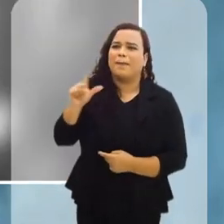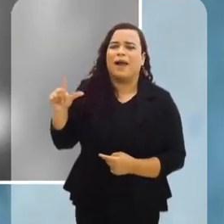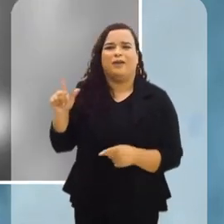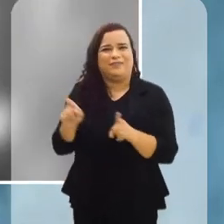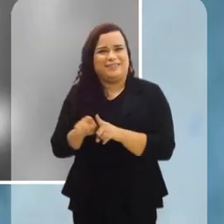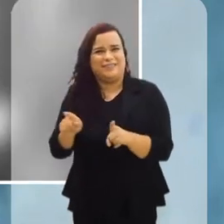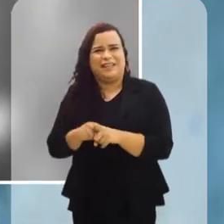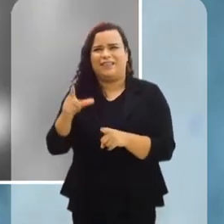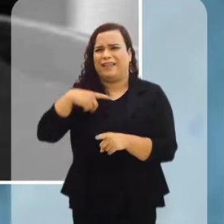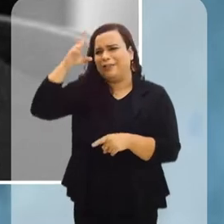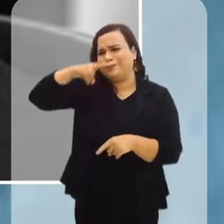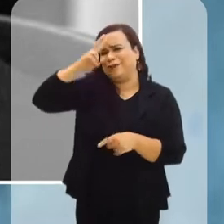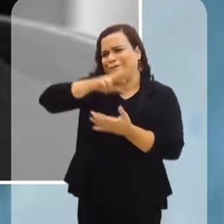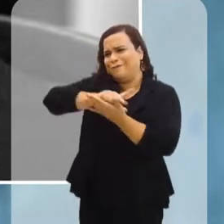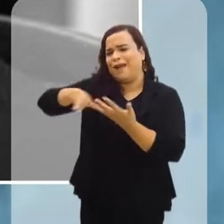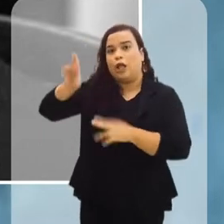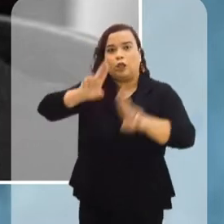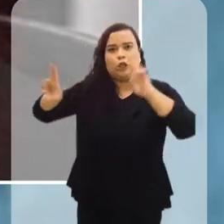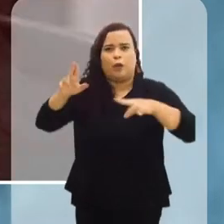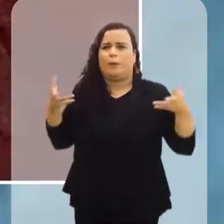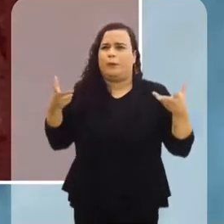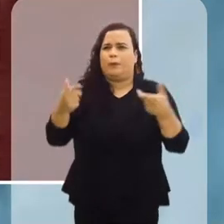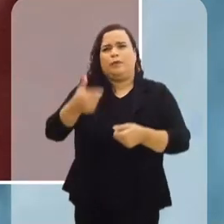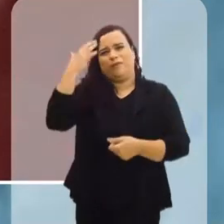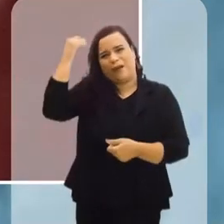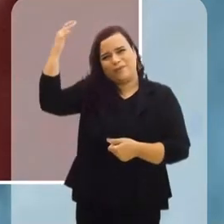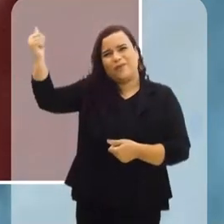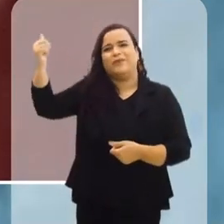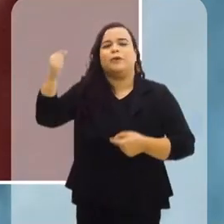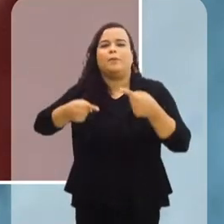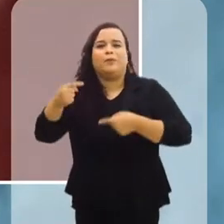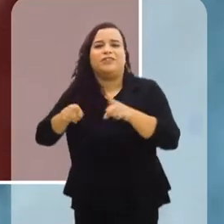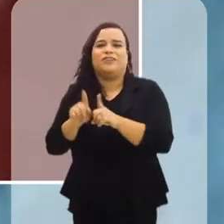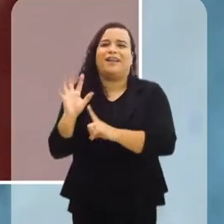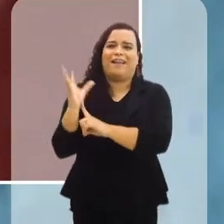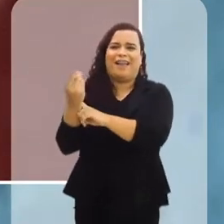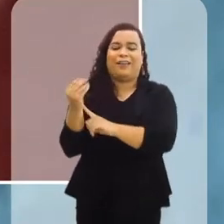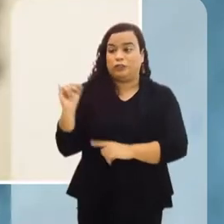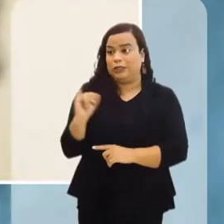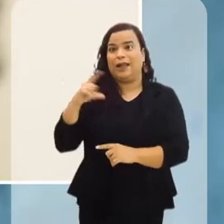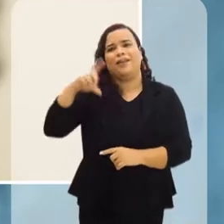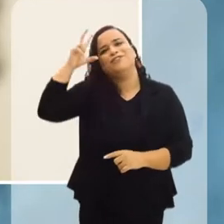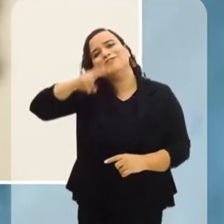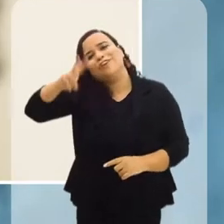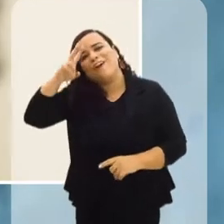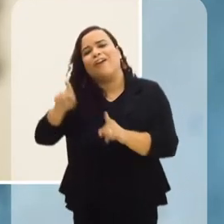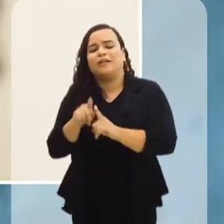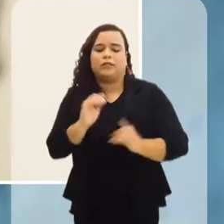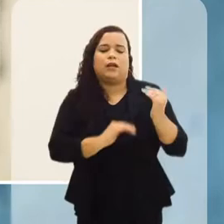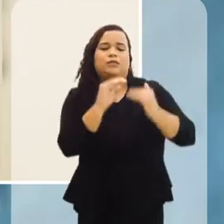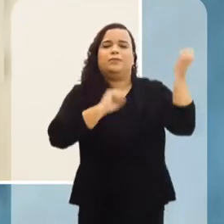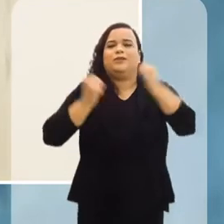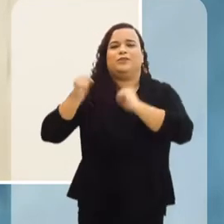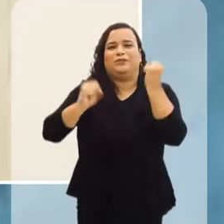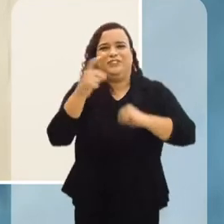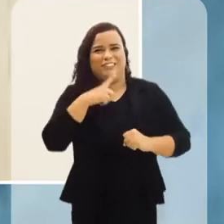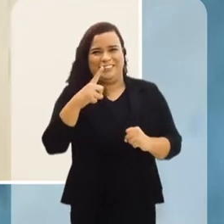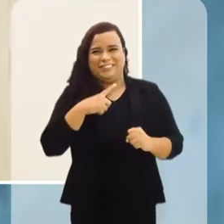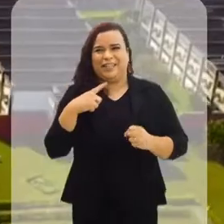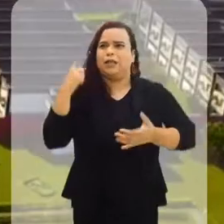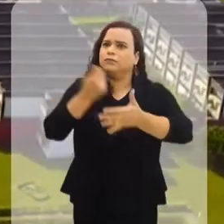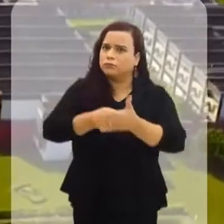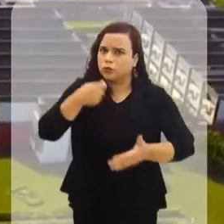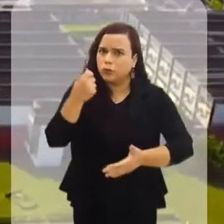Vicente Sicarino e Anabal. Entre lendas e grandes nomes da política e da arte, Itaguaí convive com